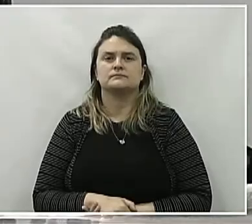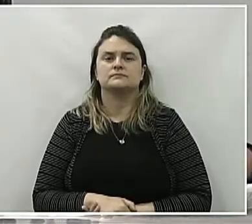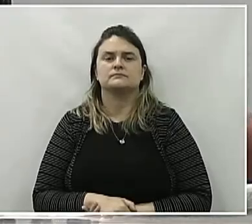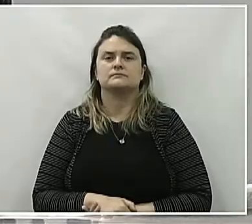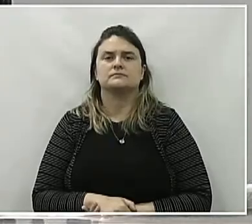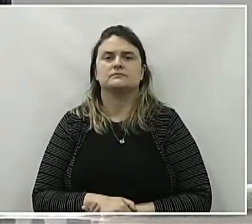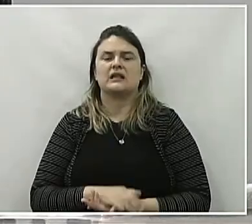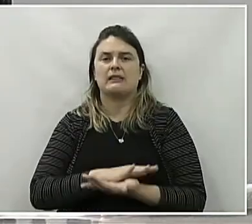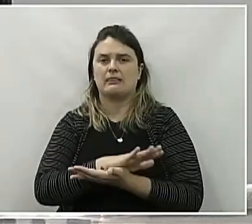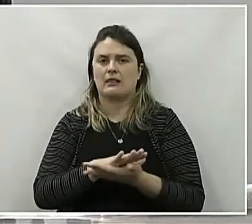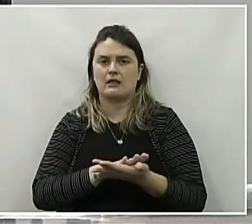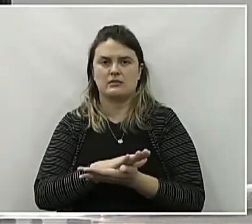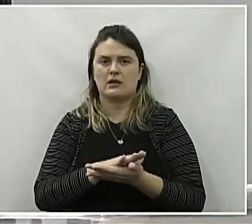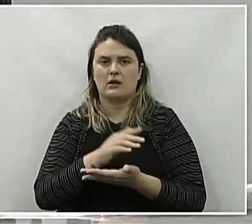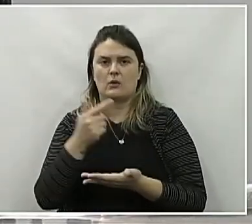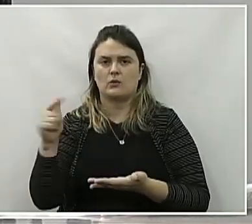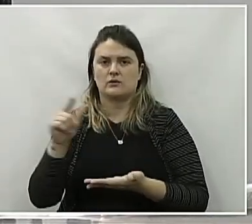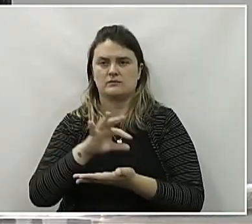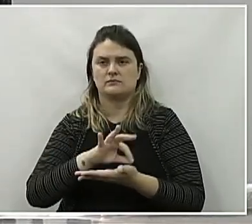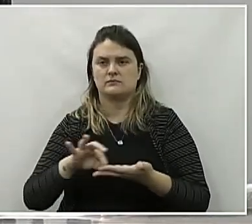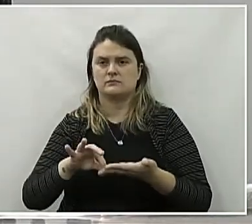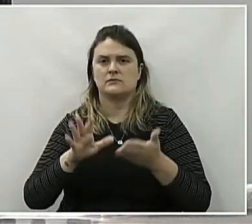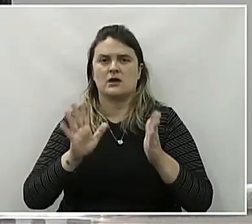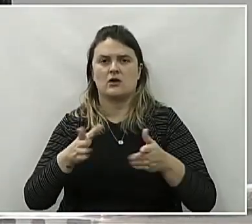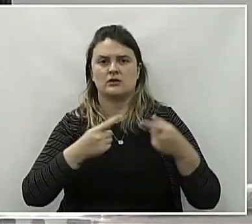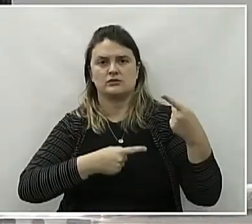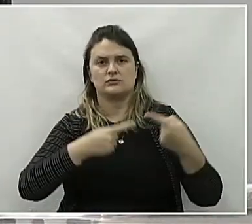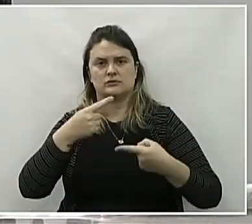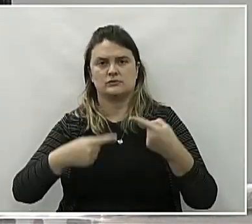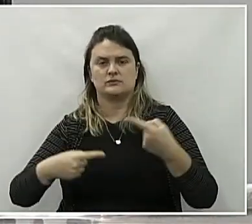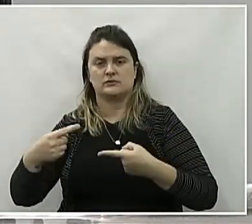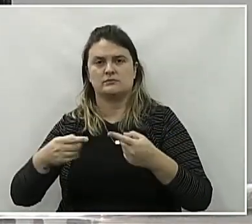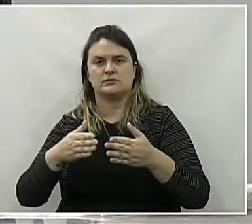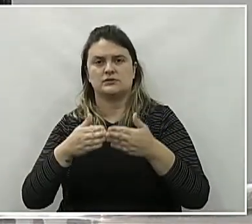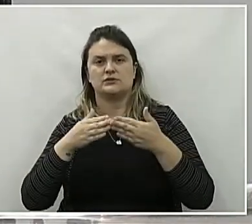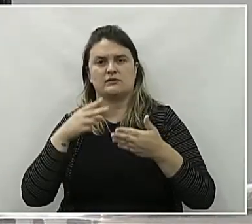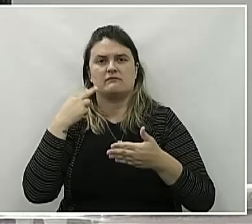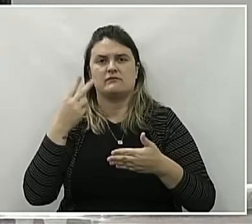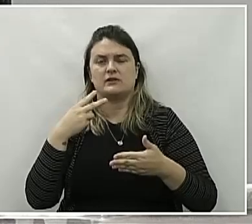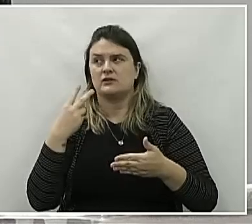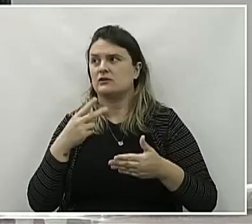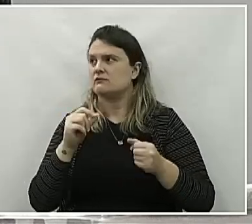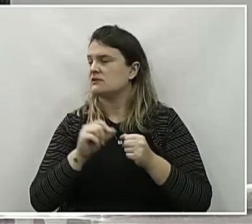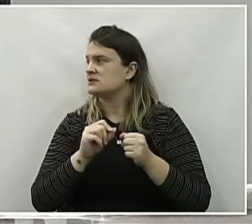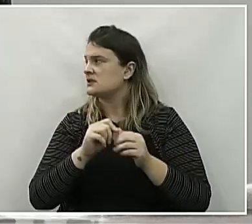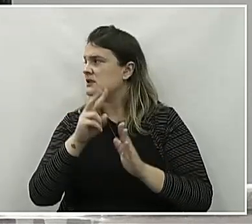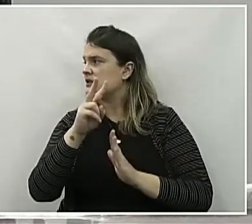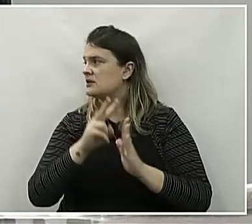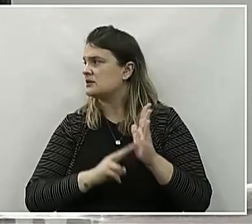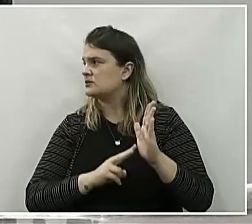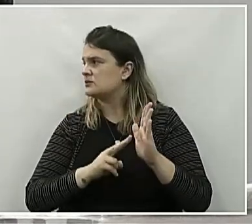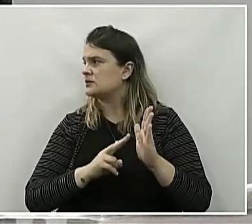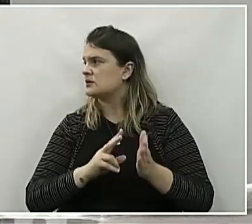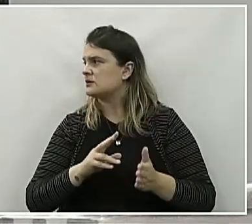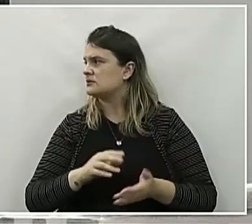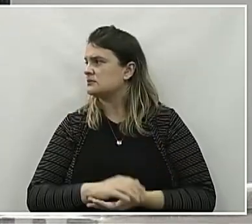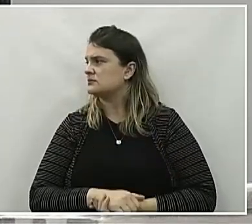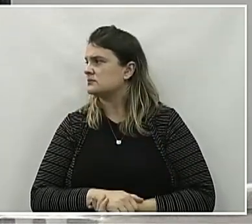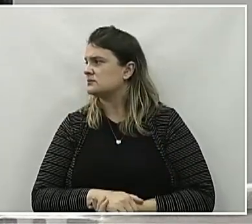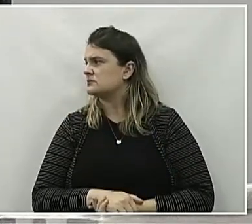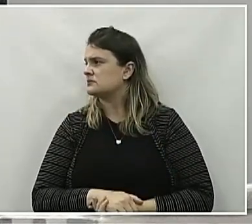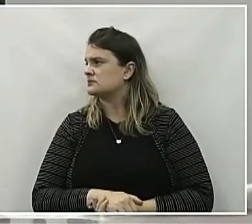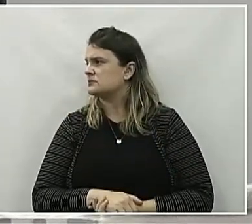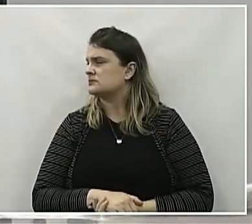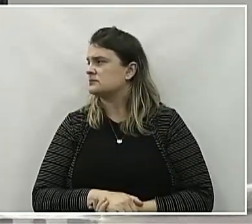Não havendo inscrição para a tribuna, passamos de imediato à hora do dia. Solicito o vereador André para que faça a leitura dos itens constantes do expediente do